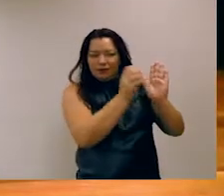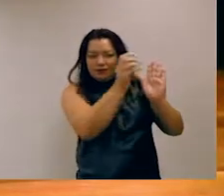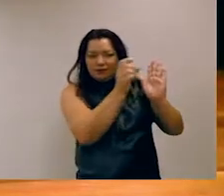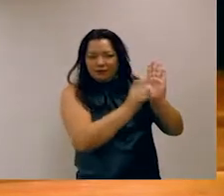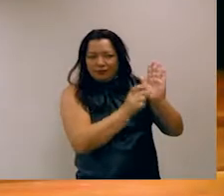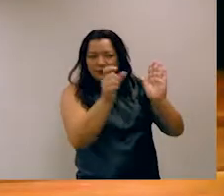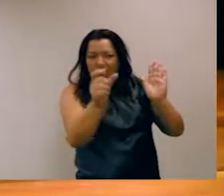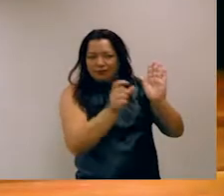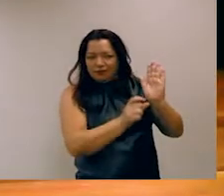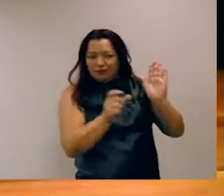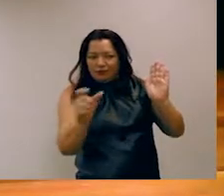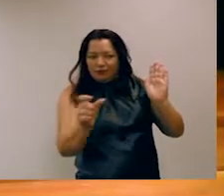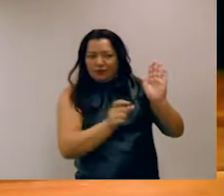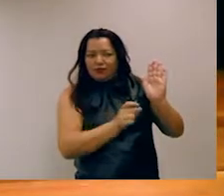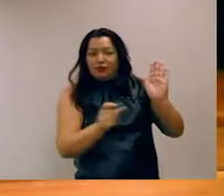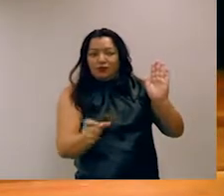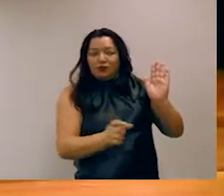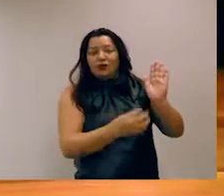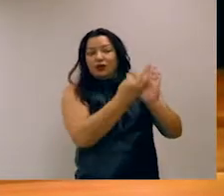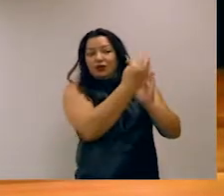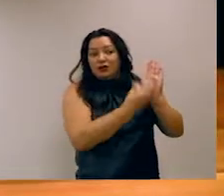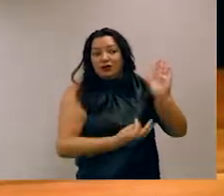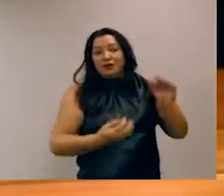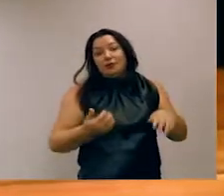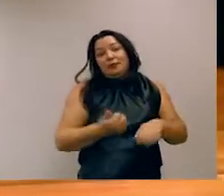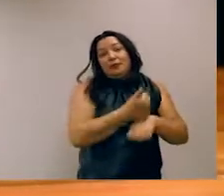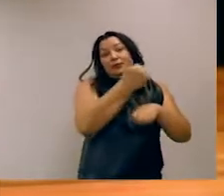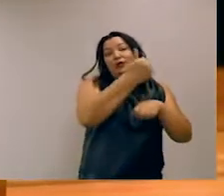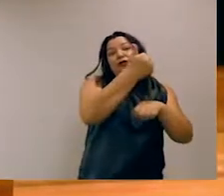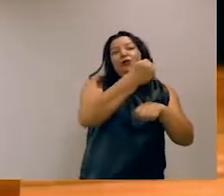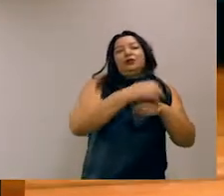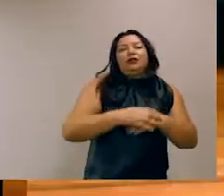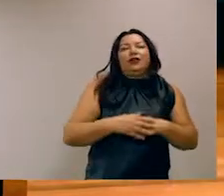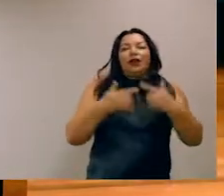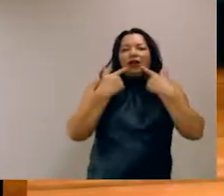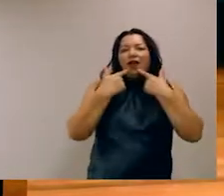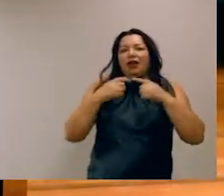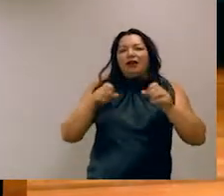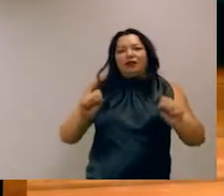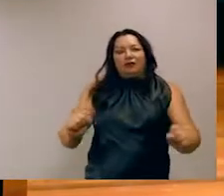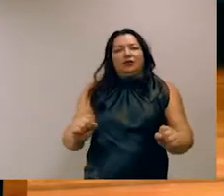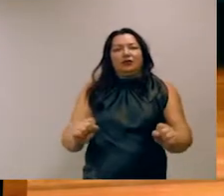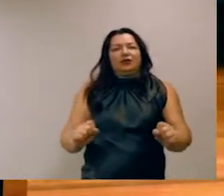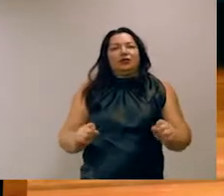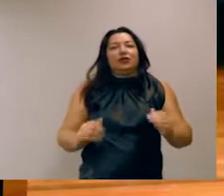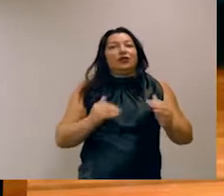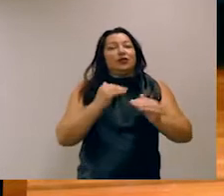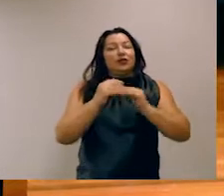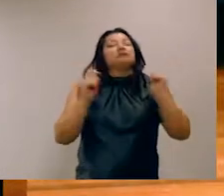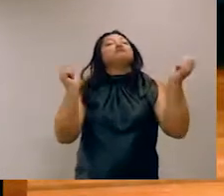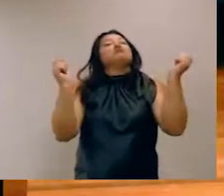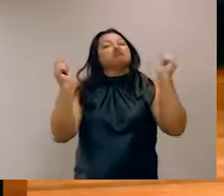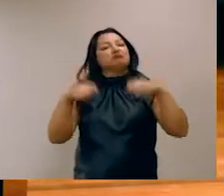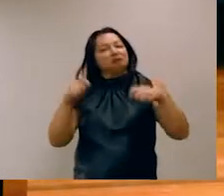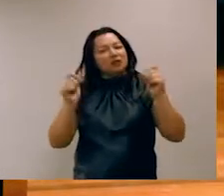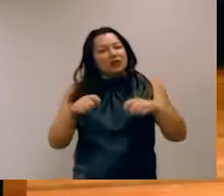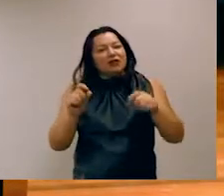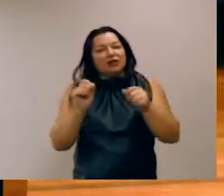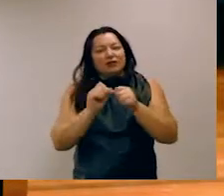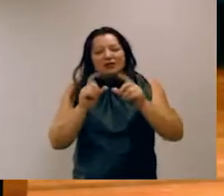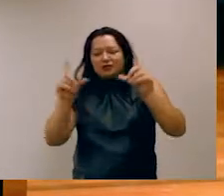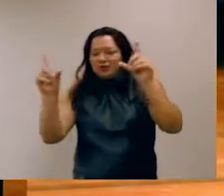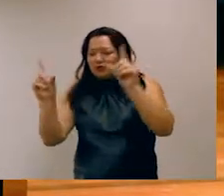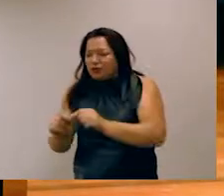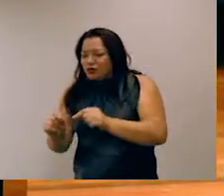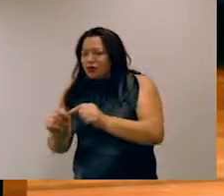treinamento para a classificação de texto, melhorar a sua representação da linguagem que o tornaria mais capaz de fazer uma síntese de texto